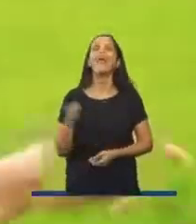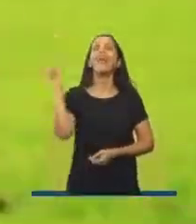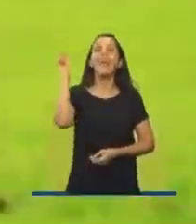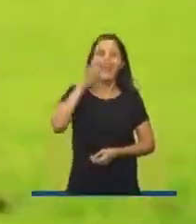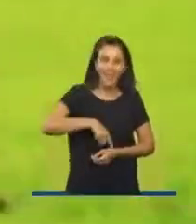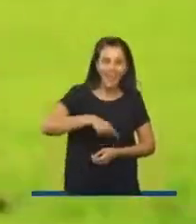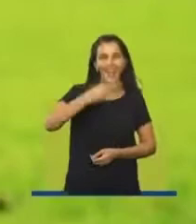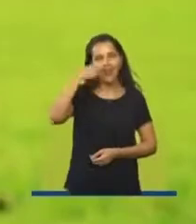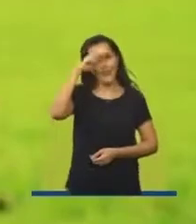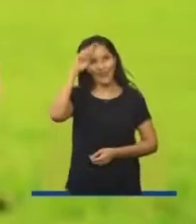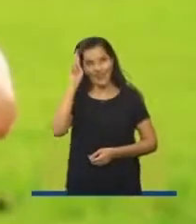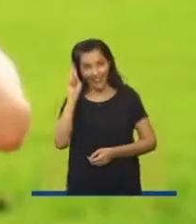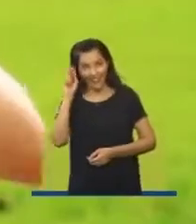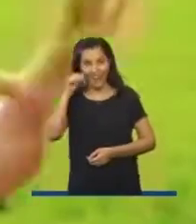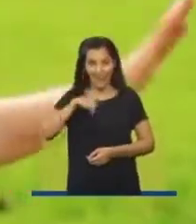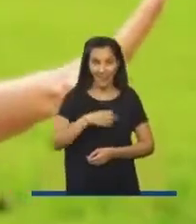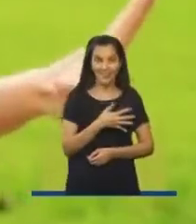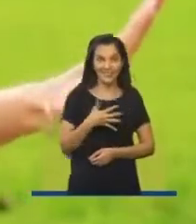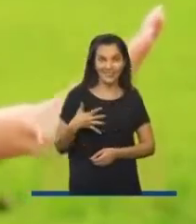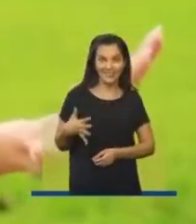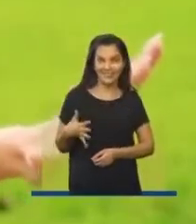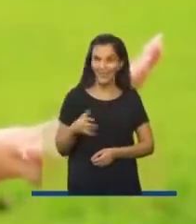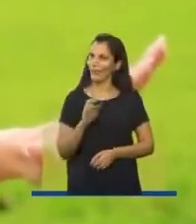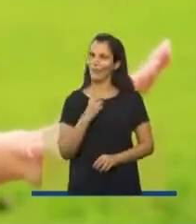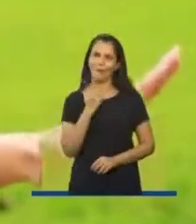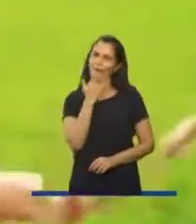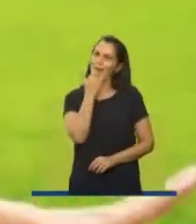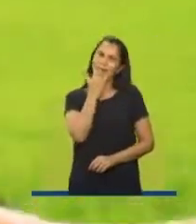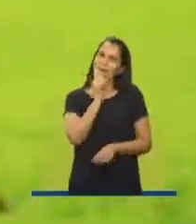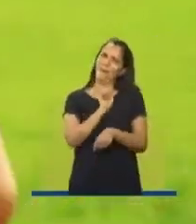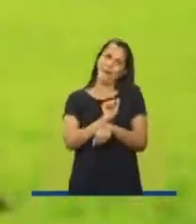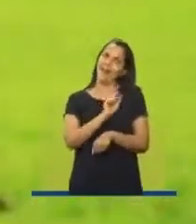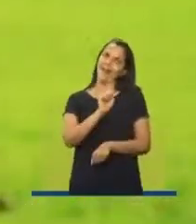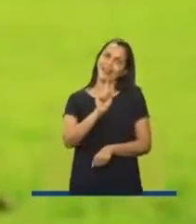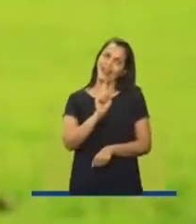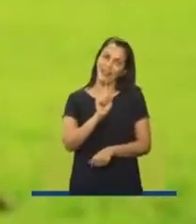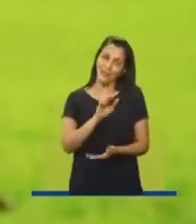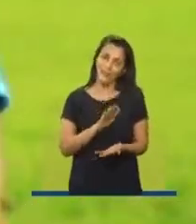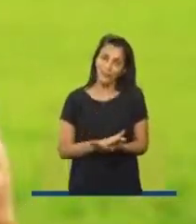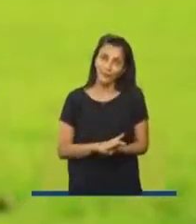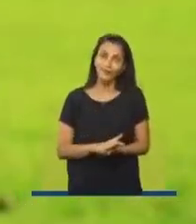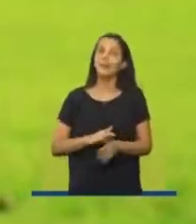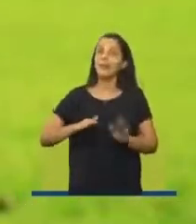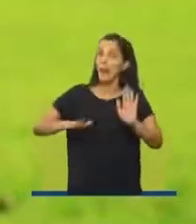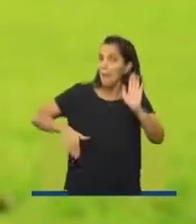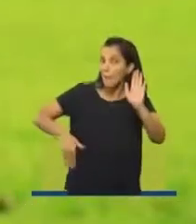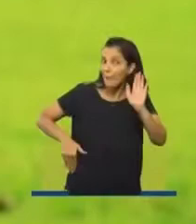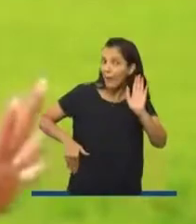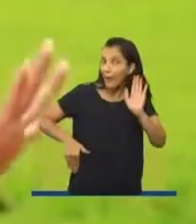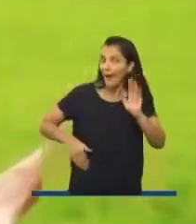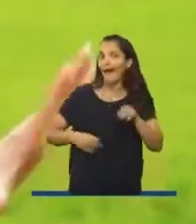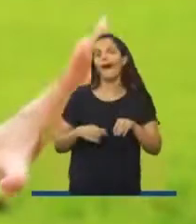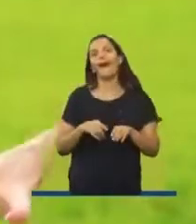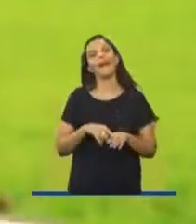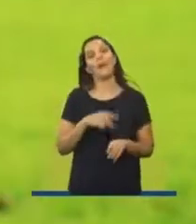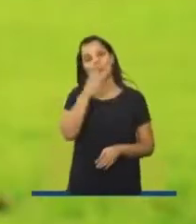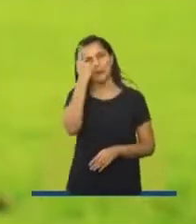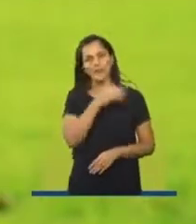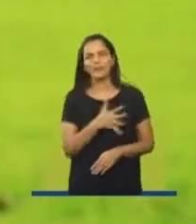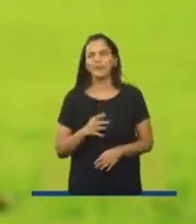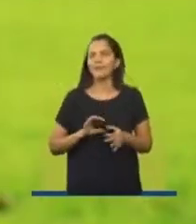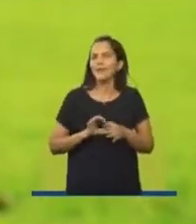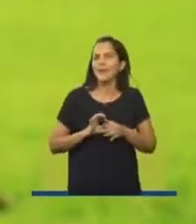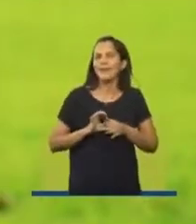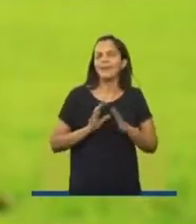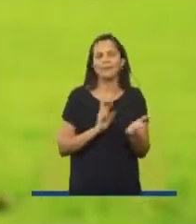Rogério. Aqui em Santos não tem desculpa para ficar parado não. Além da praia, o Santista tem à disposição